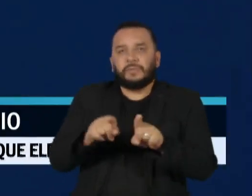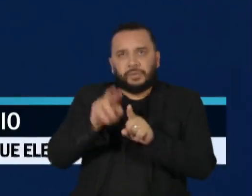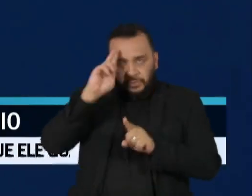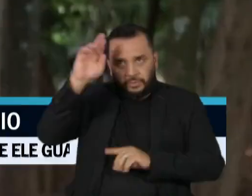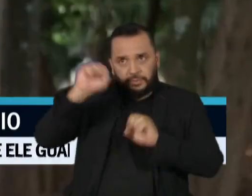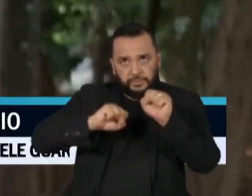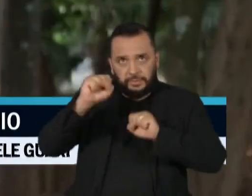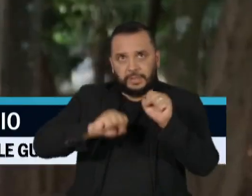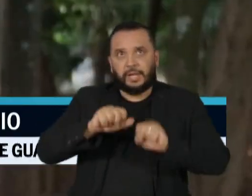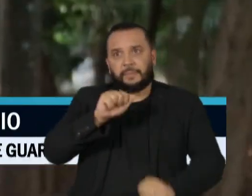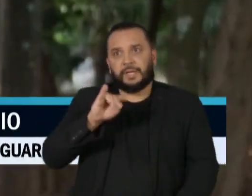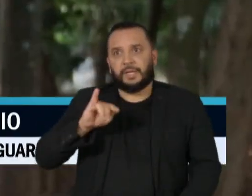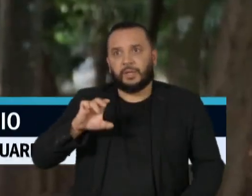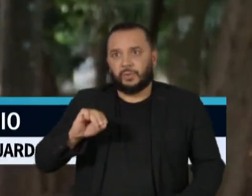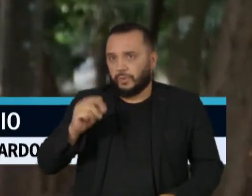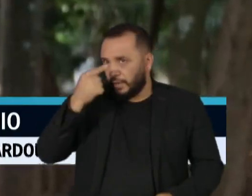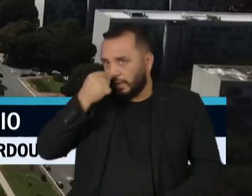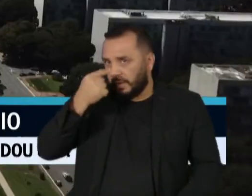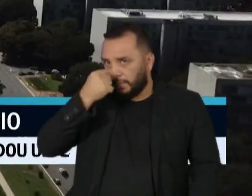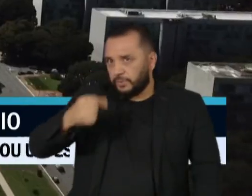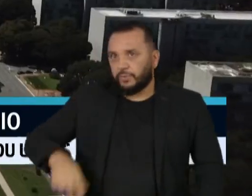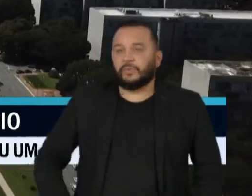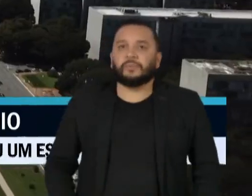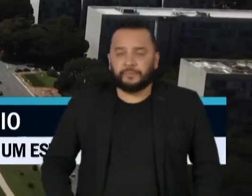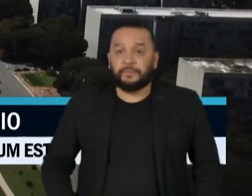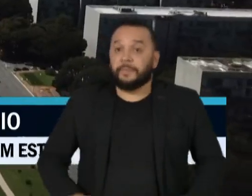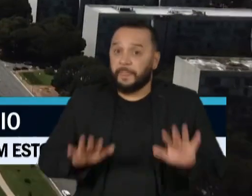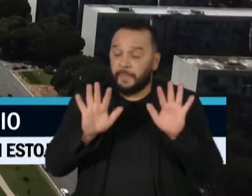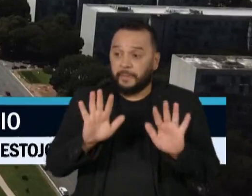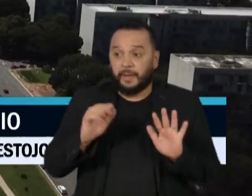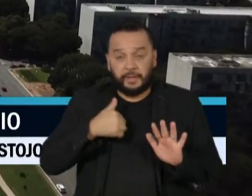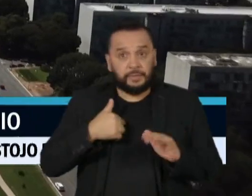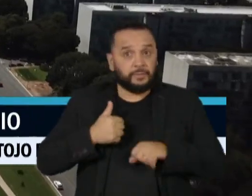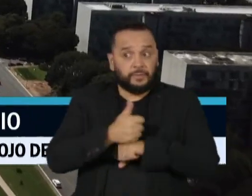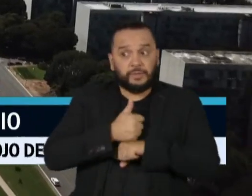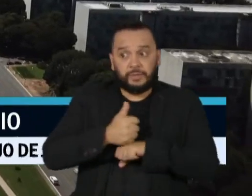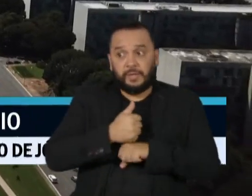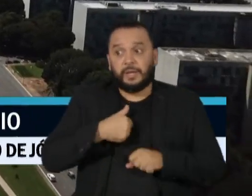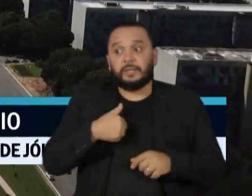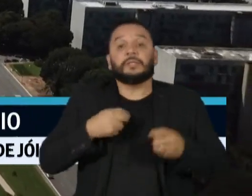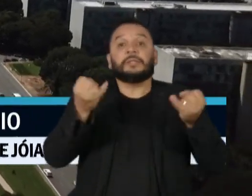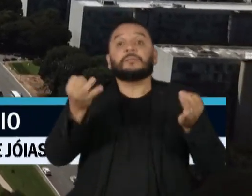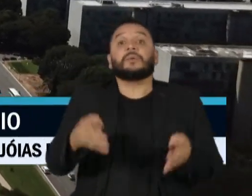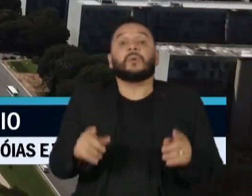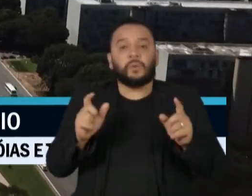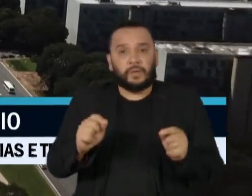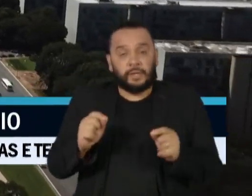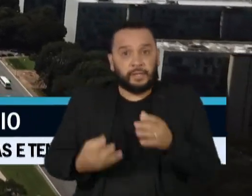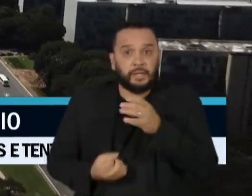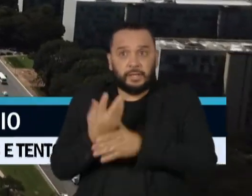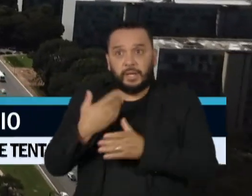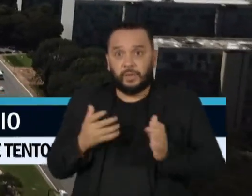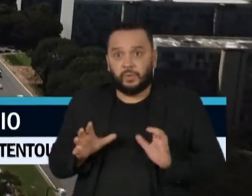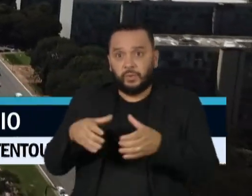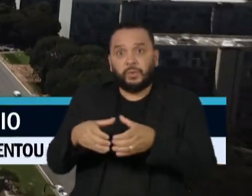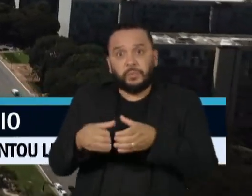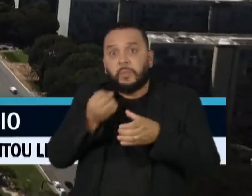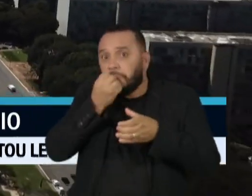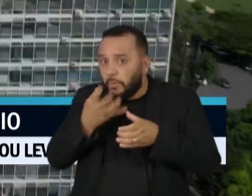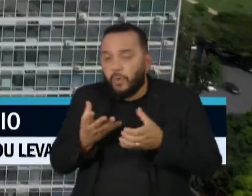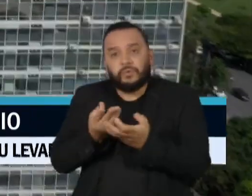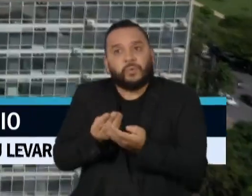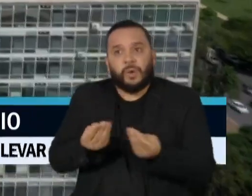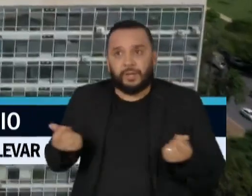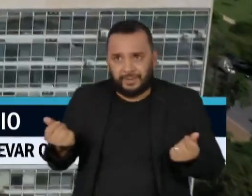Abelio Diniz e Emerson Capaz. Mas especialistas defendem que não basta montar um conselho eficiente e